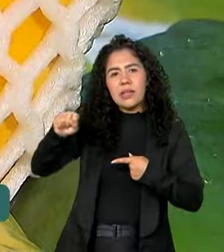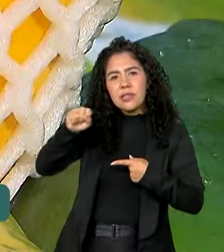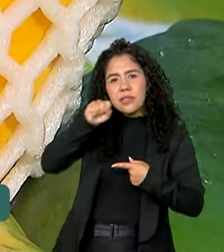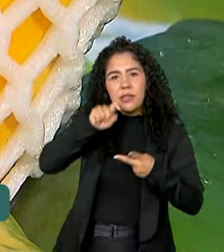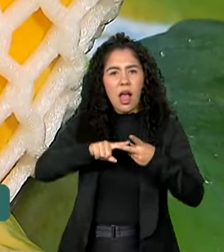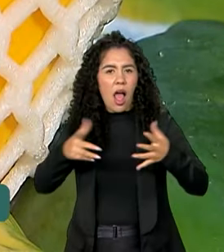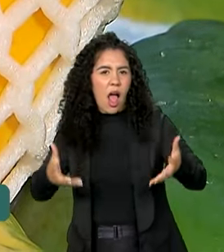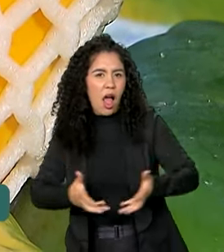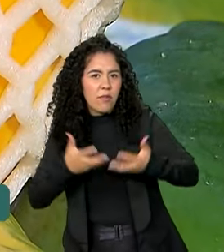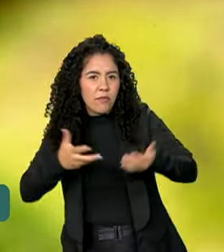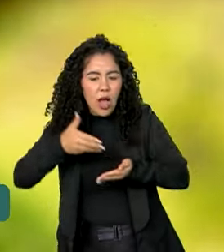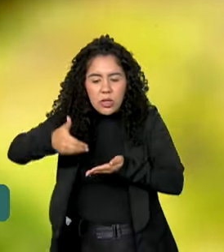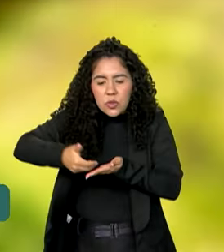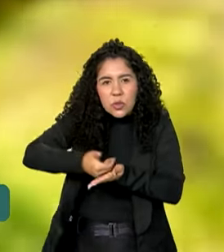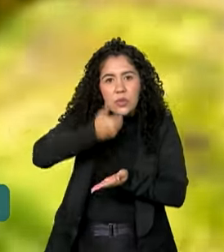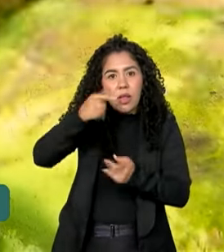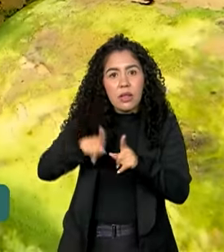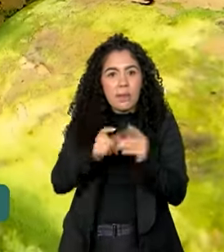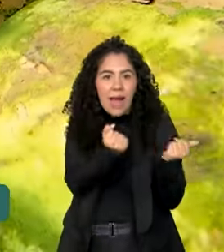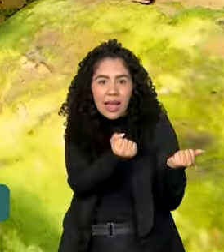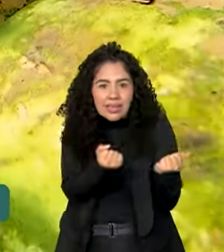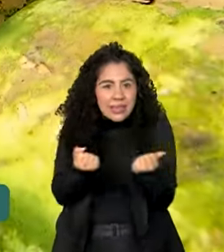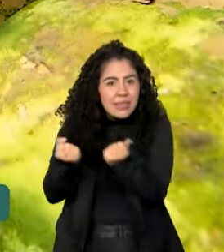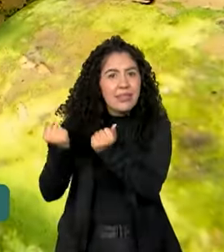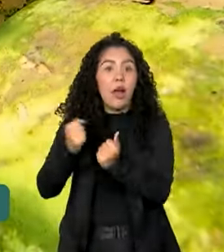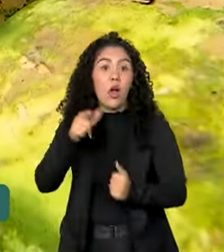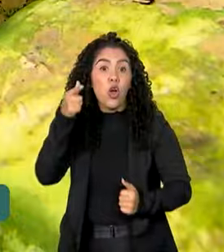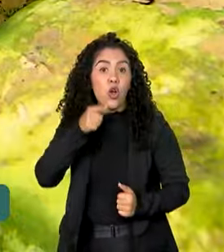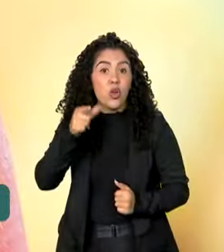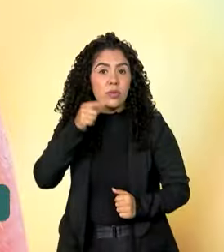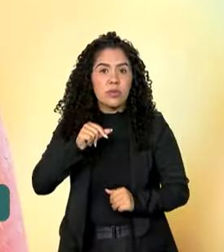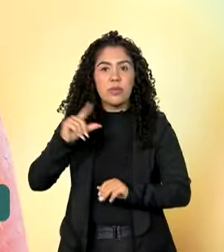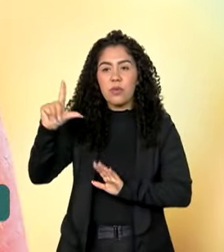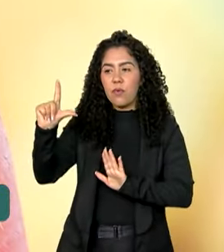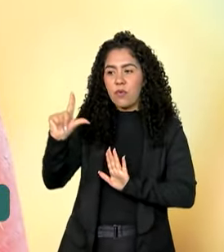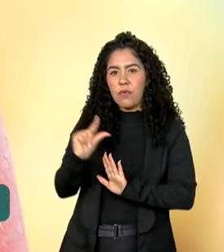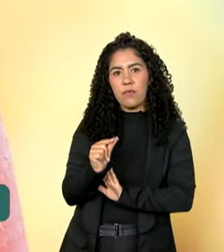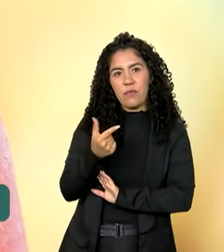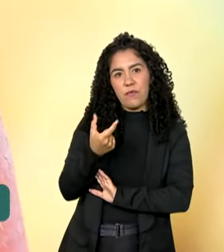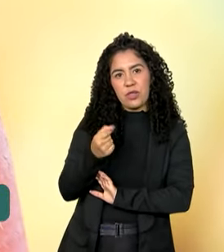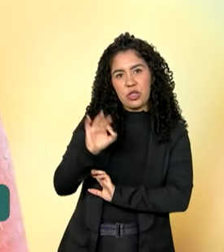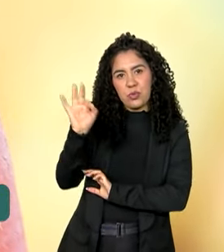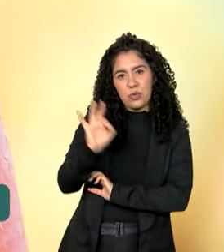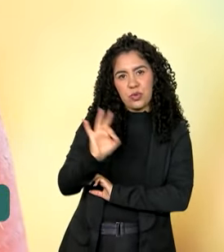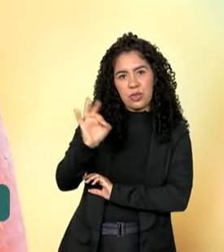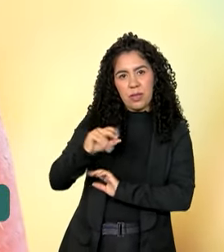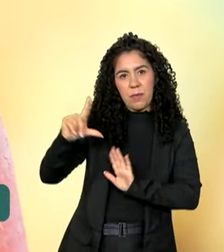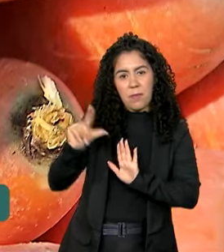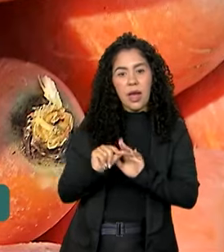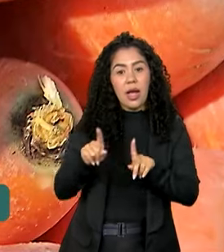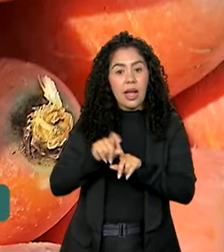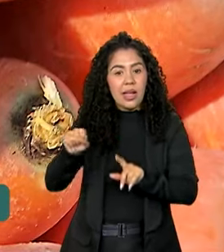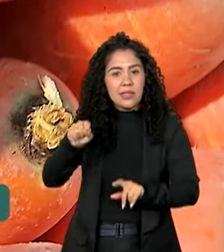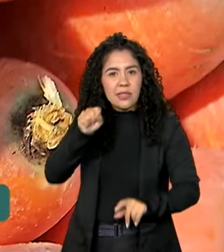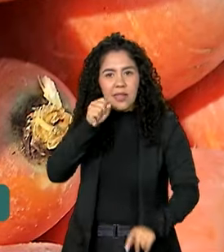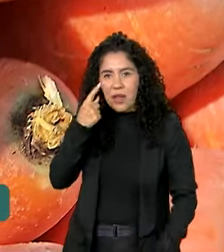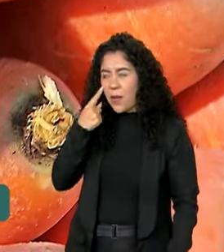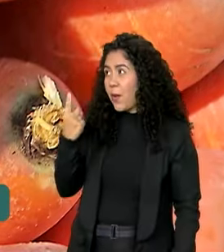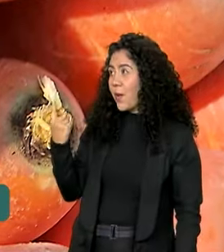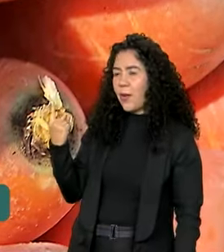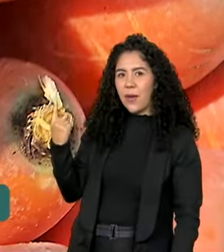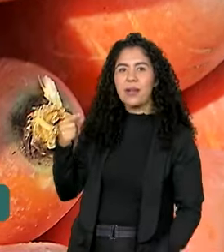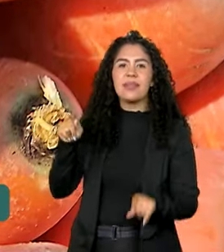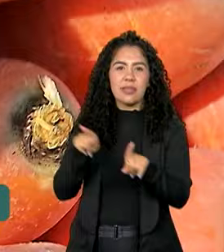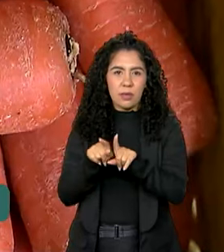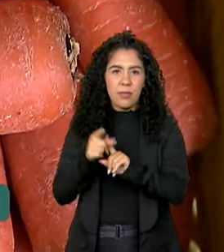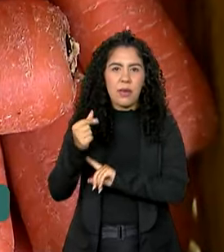alface, mamão e melancia ficaram, em média, 20% mais baratos. A cenoura também ficou mais barata nas